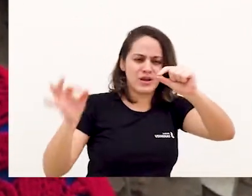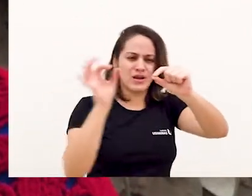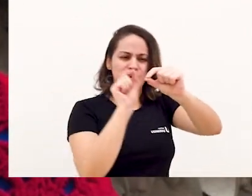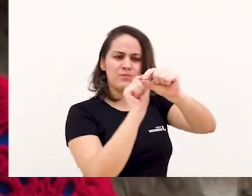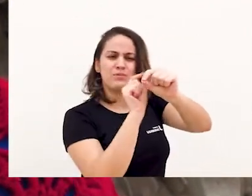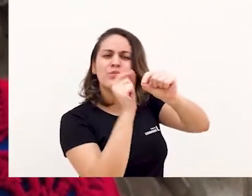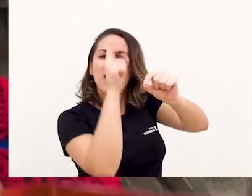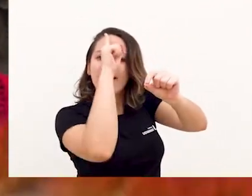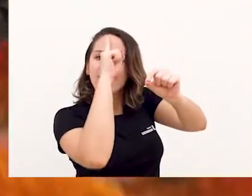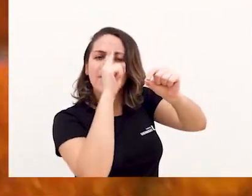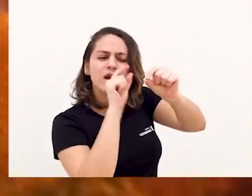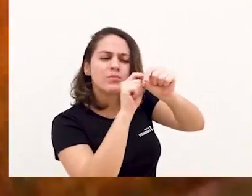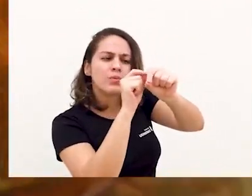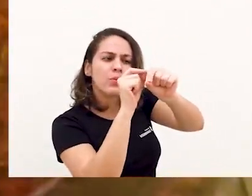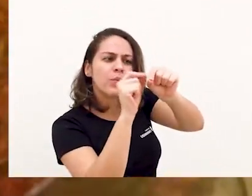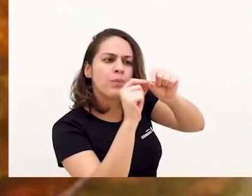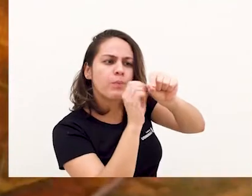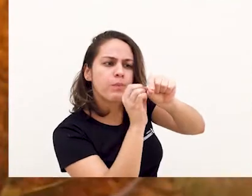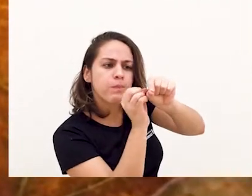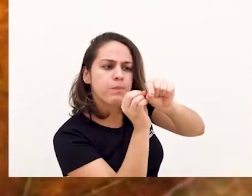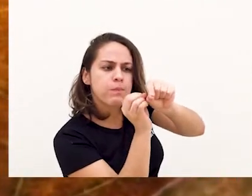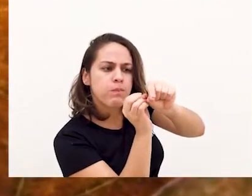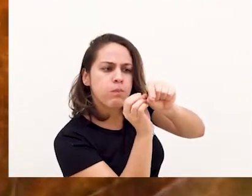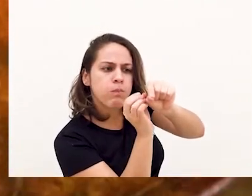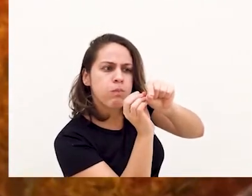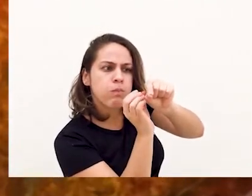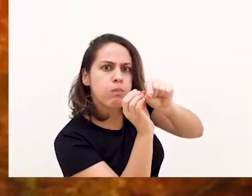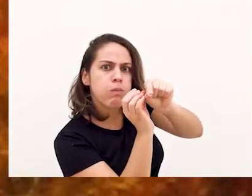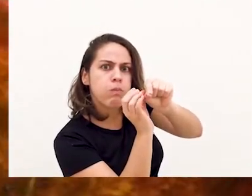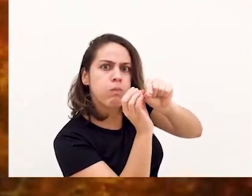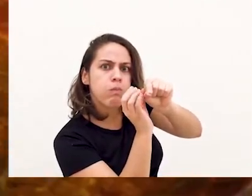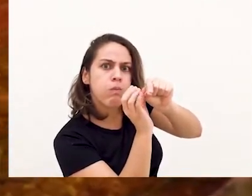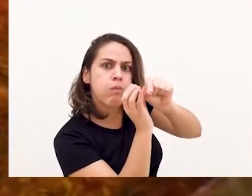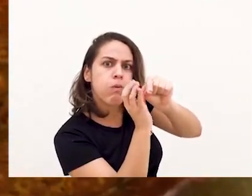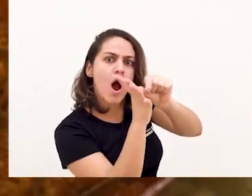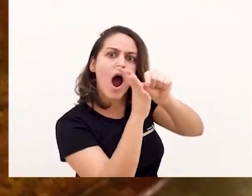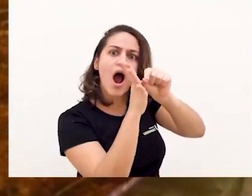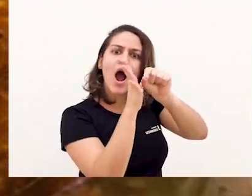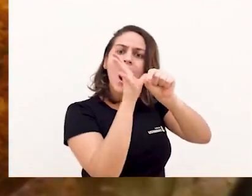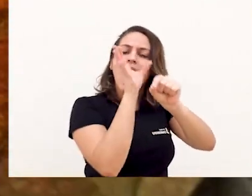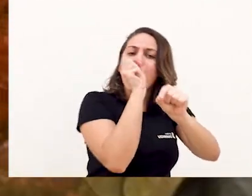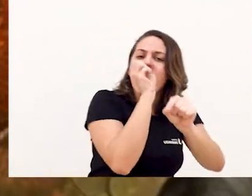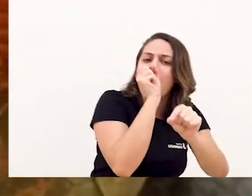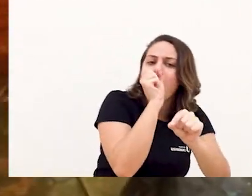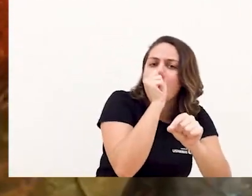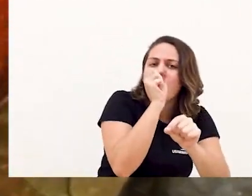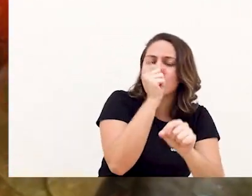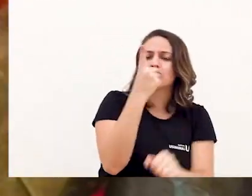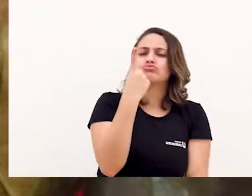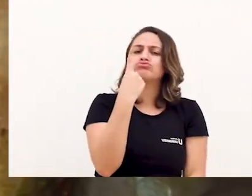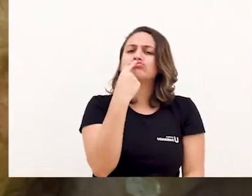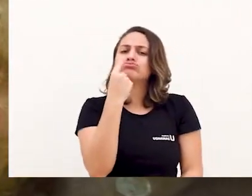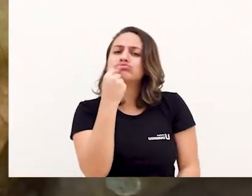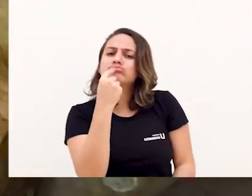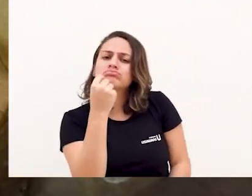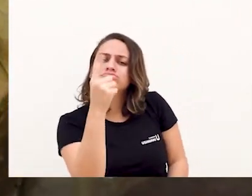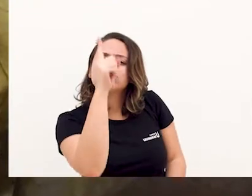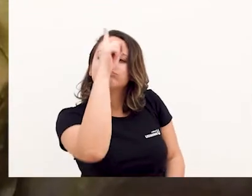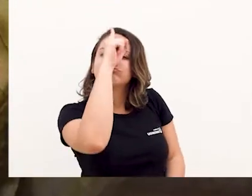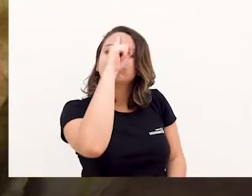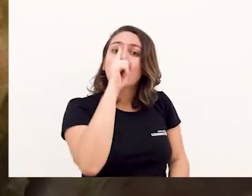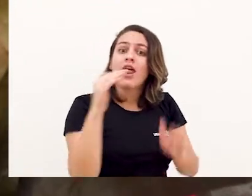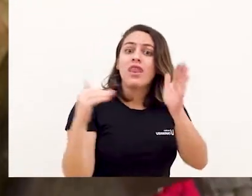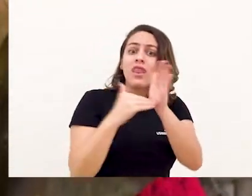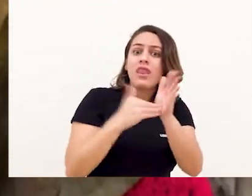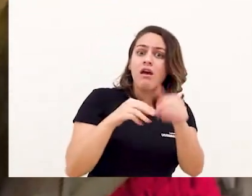Crescendo. Crescendo. Amarelas, laranjas, vermelhas e até